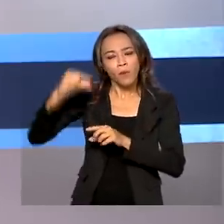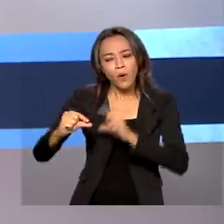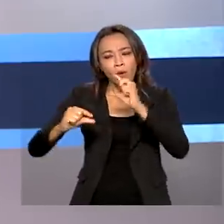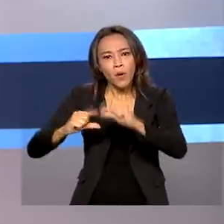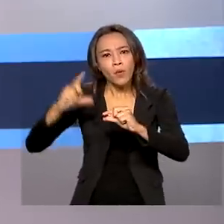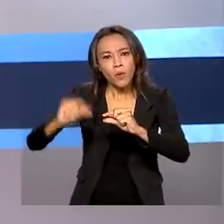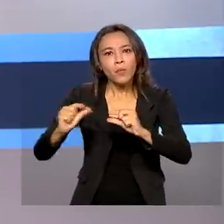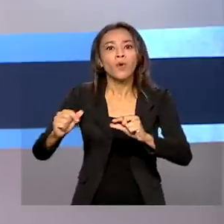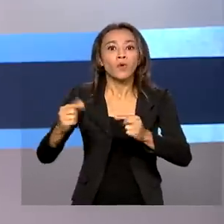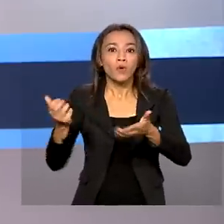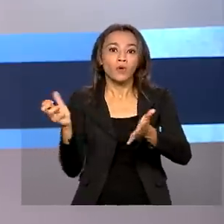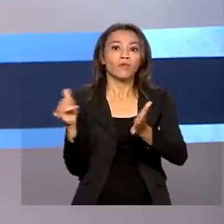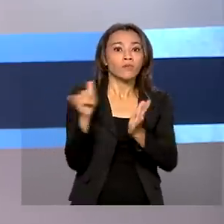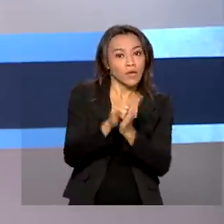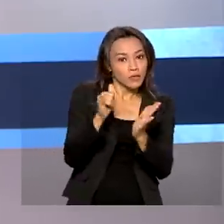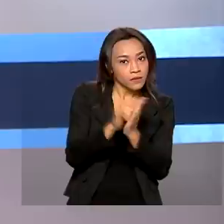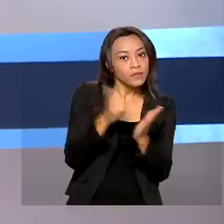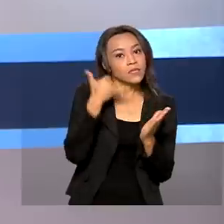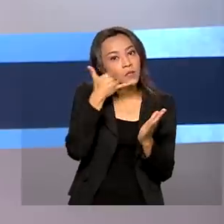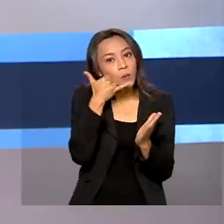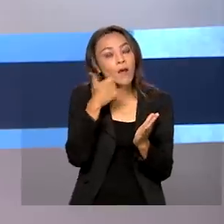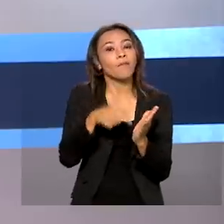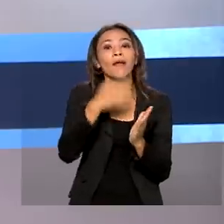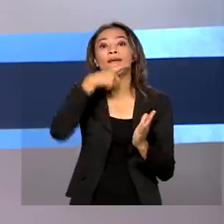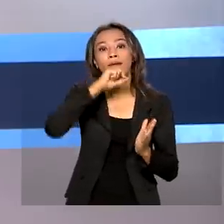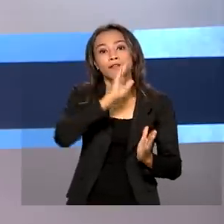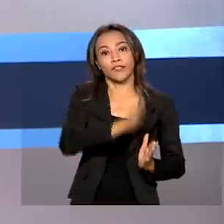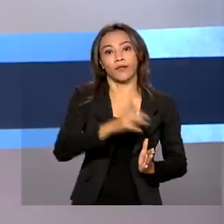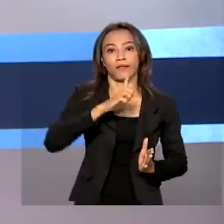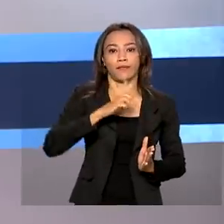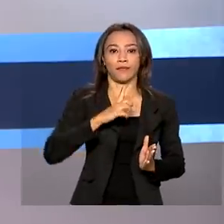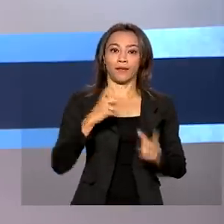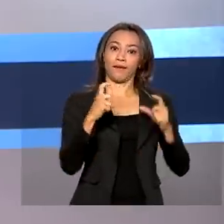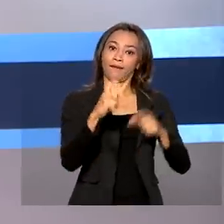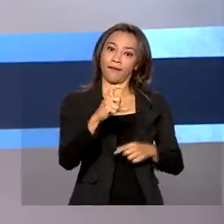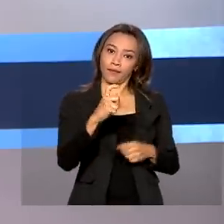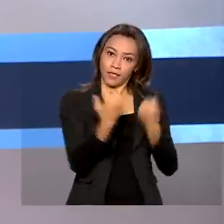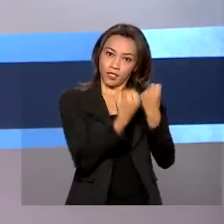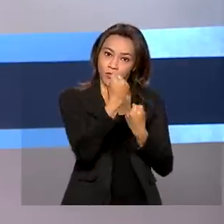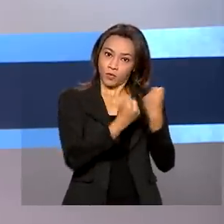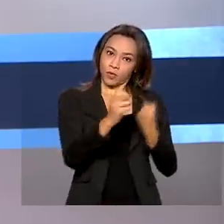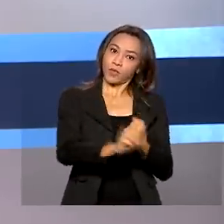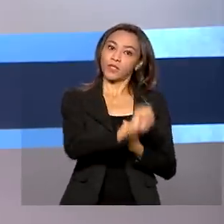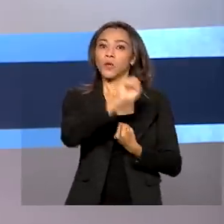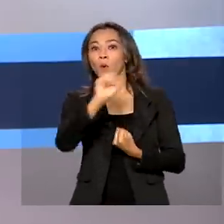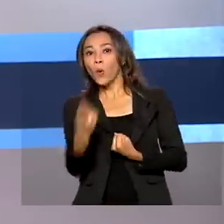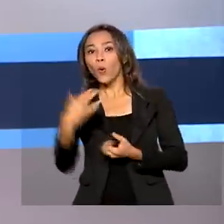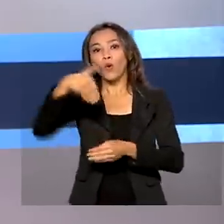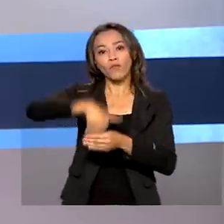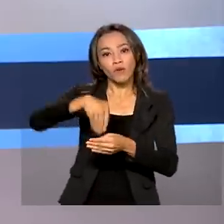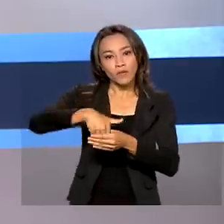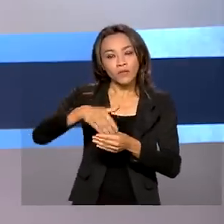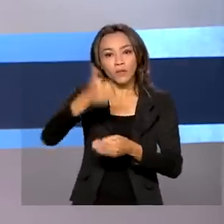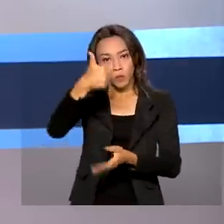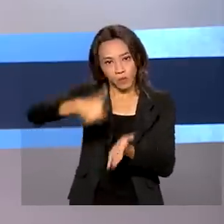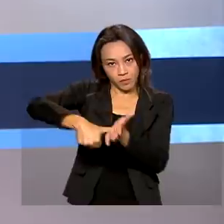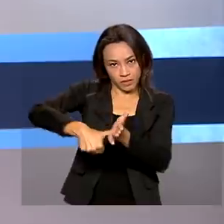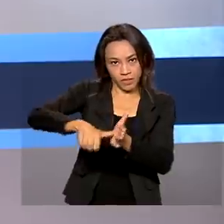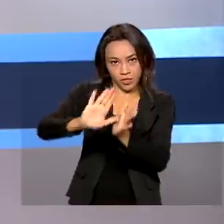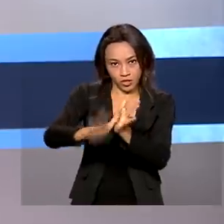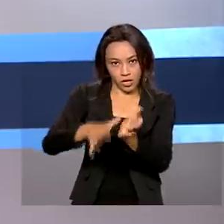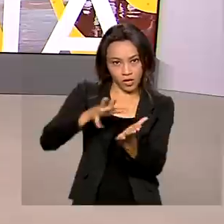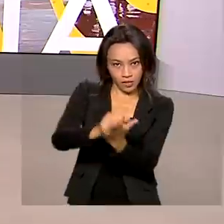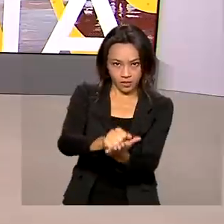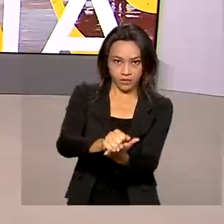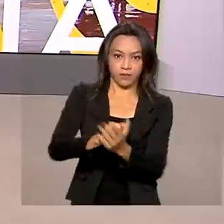prova de vida pelo celular para beneficiários que já têm carteira de motorista ou título eleitoral com biometria cadastrada.